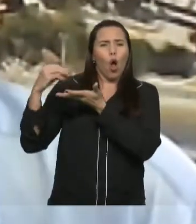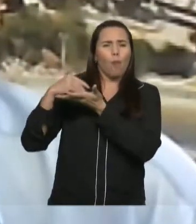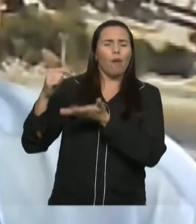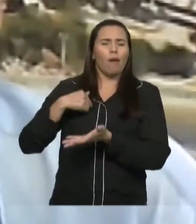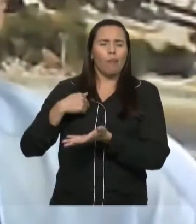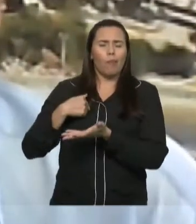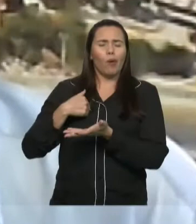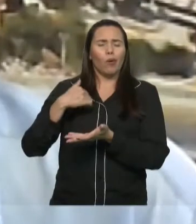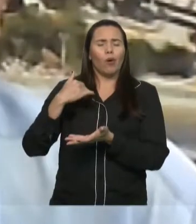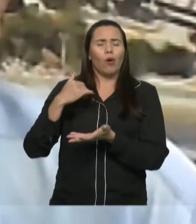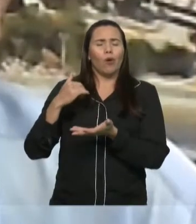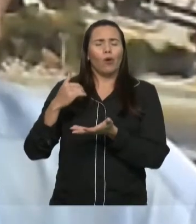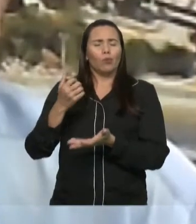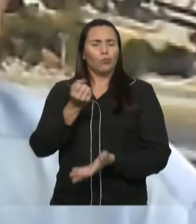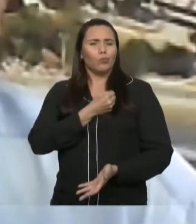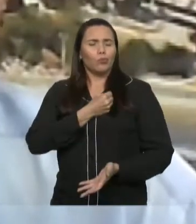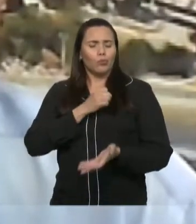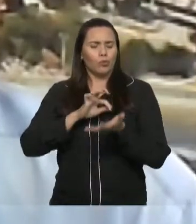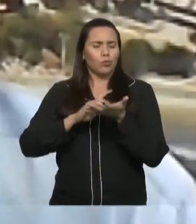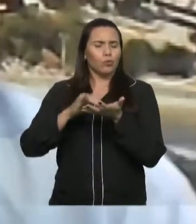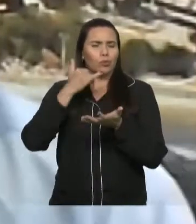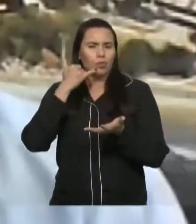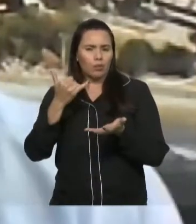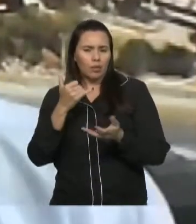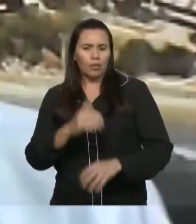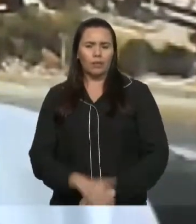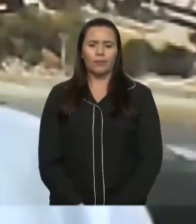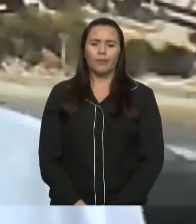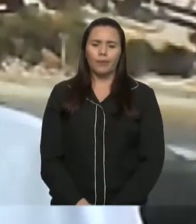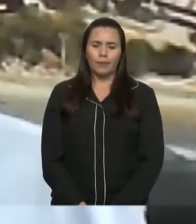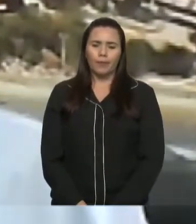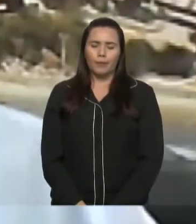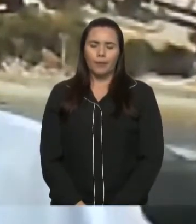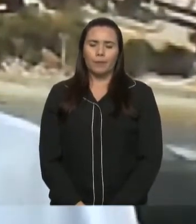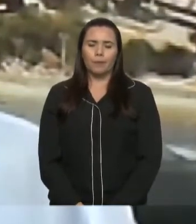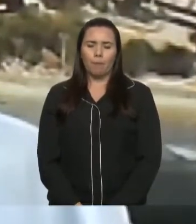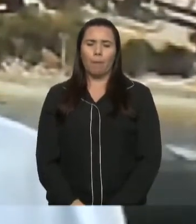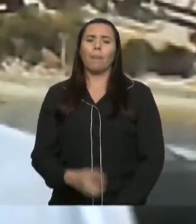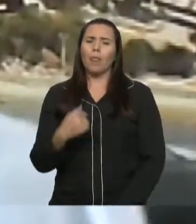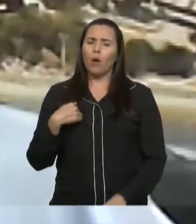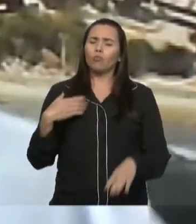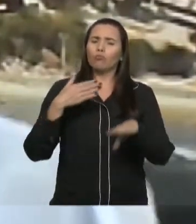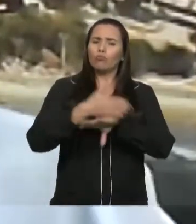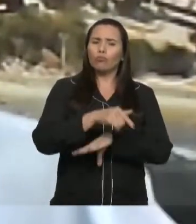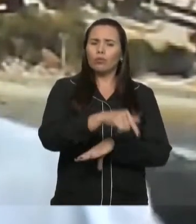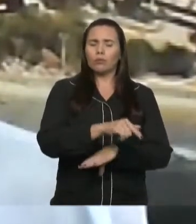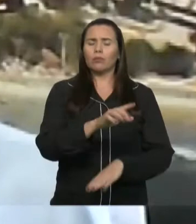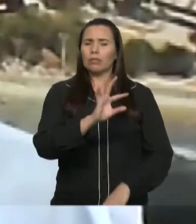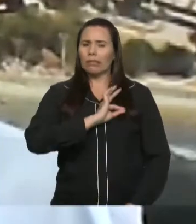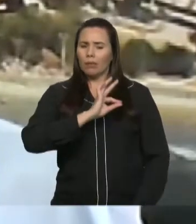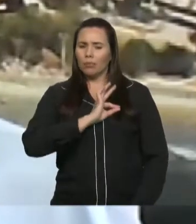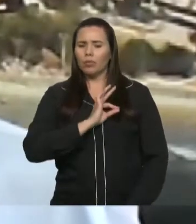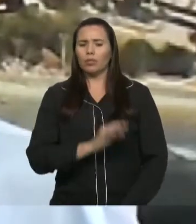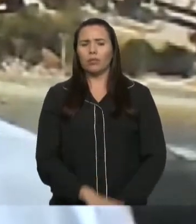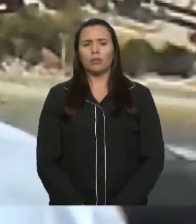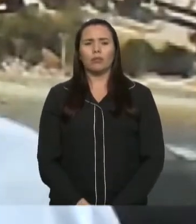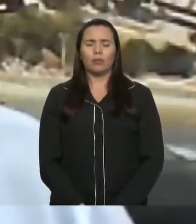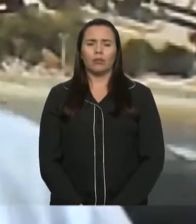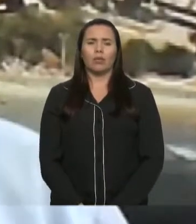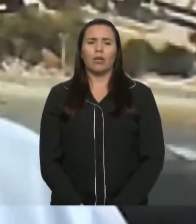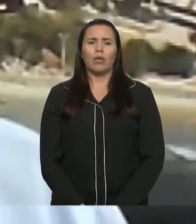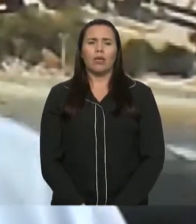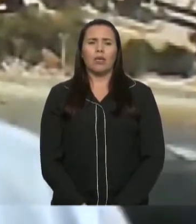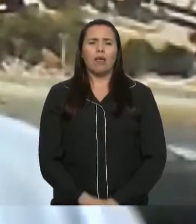o registro do boletim online, mas eu fiz para agilizar o processo, mas eu também